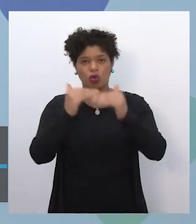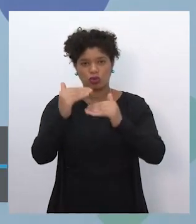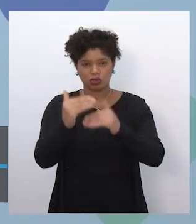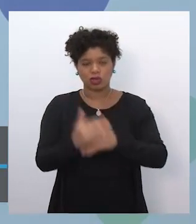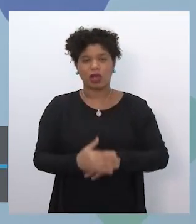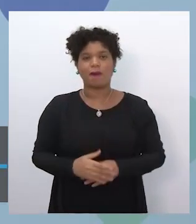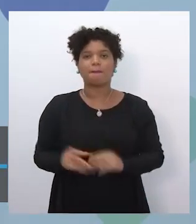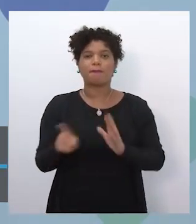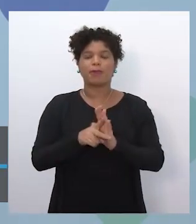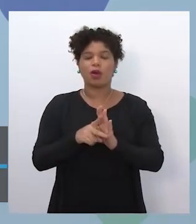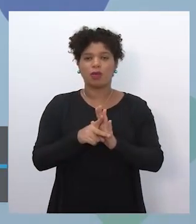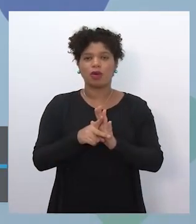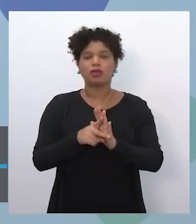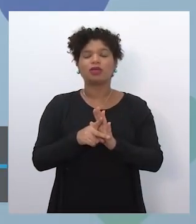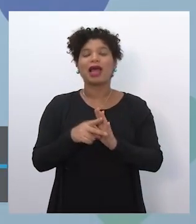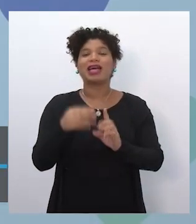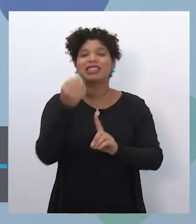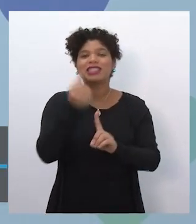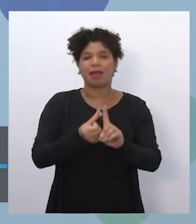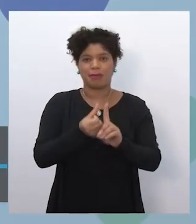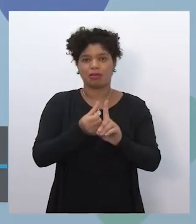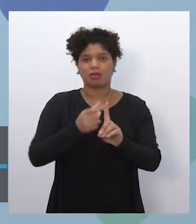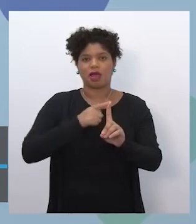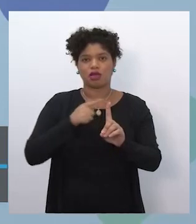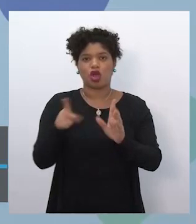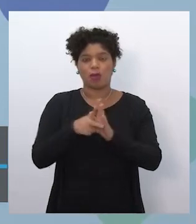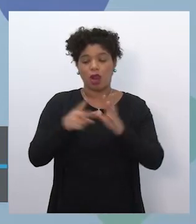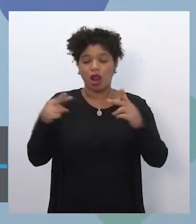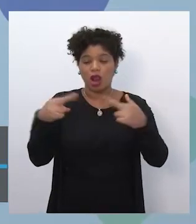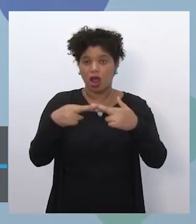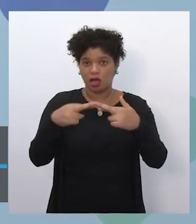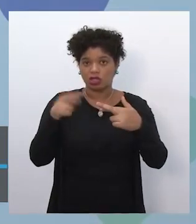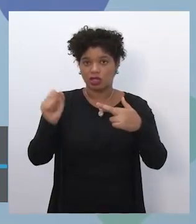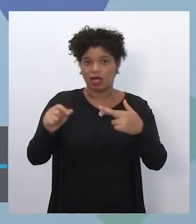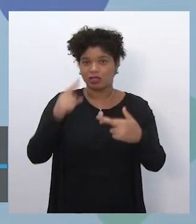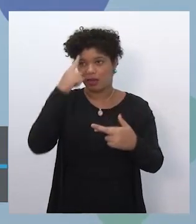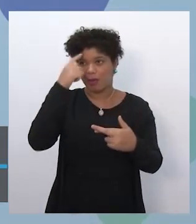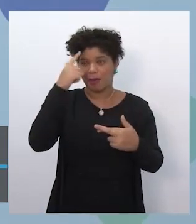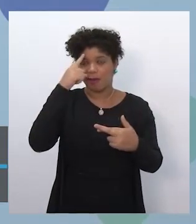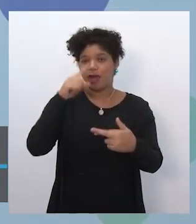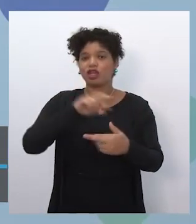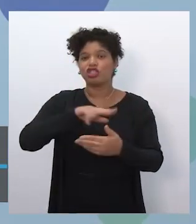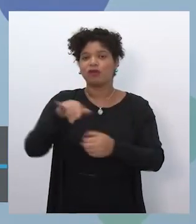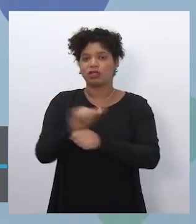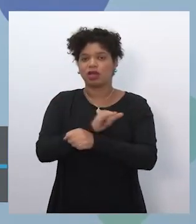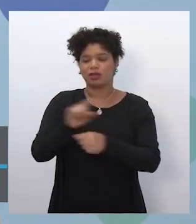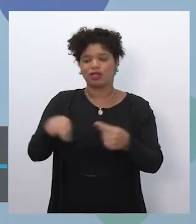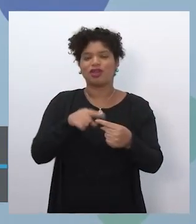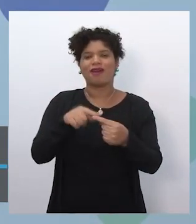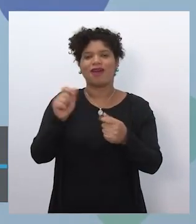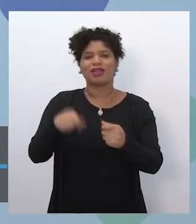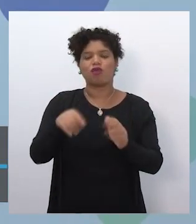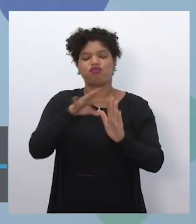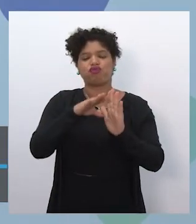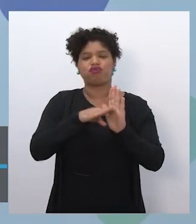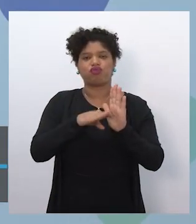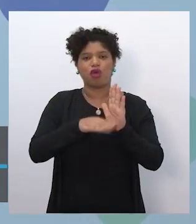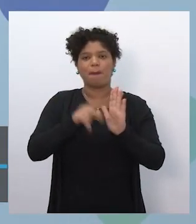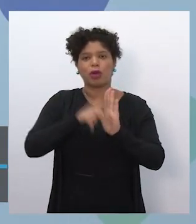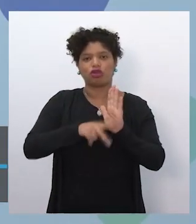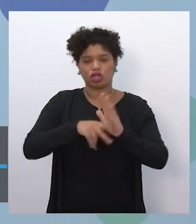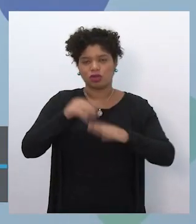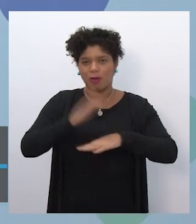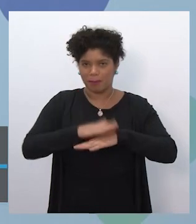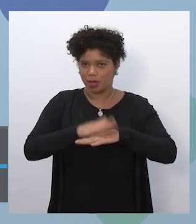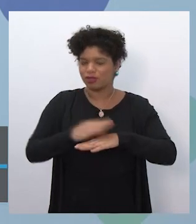longo do semestre, inclusive com professores da rede, mais missões para a gente construir um grande catálogo desses projetos práticos.